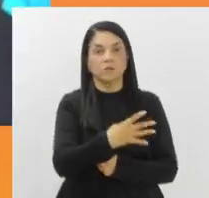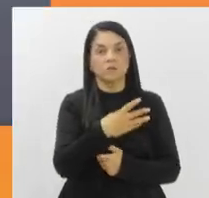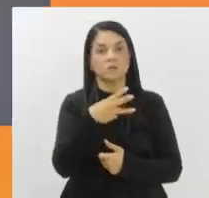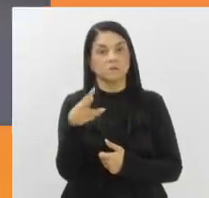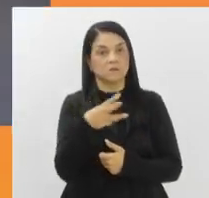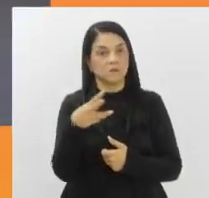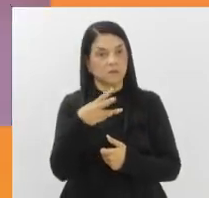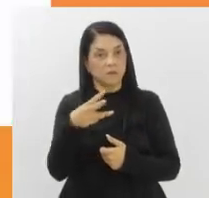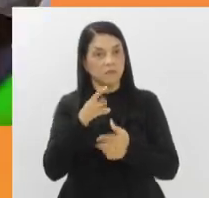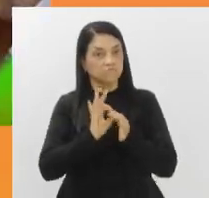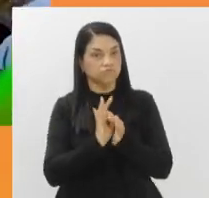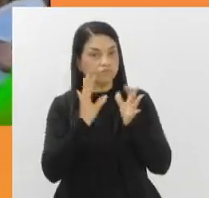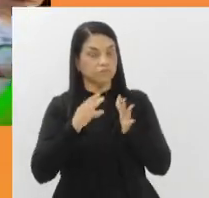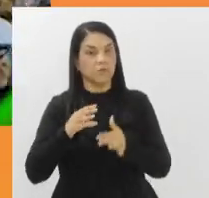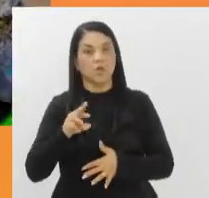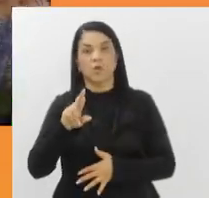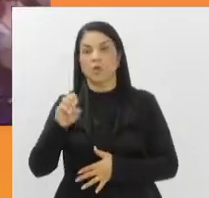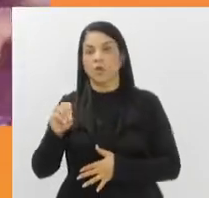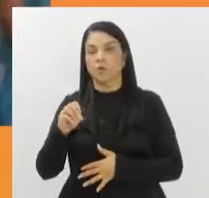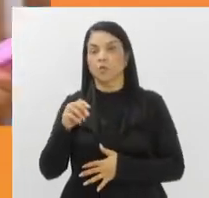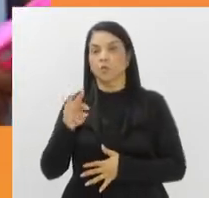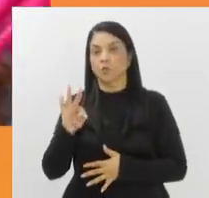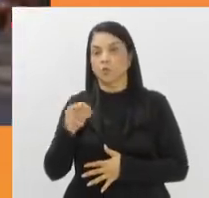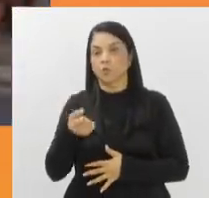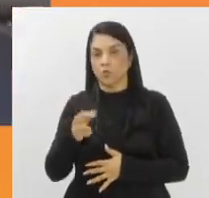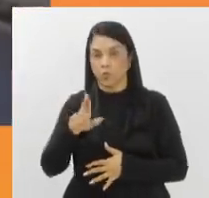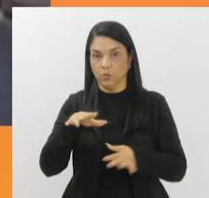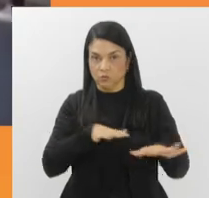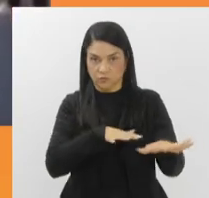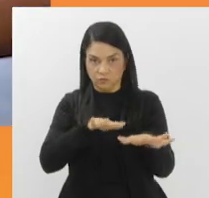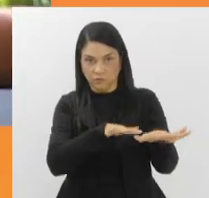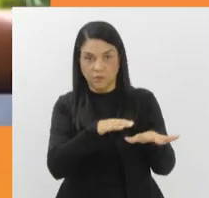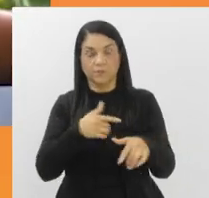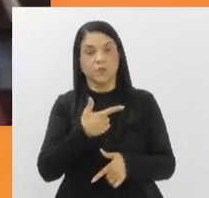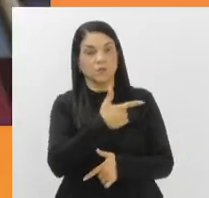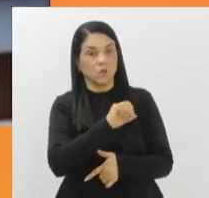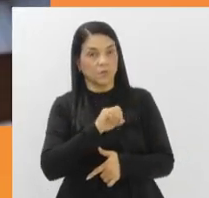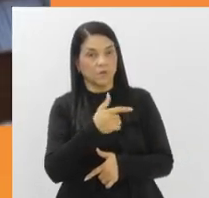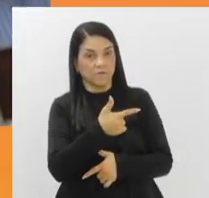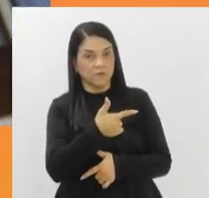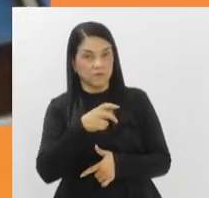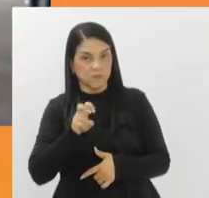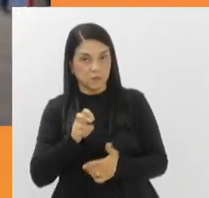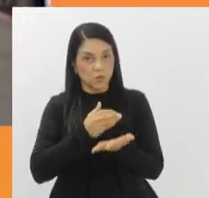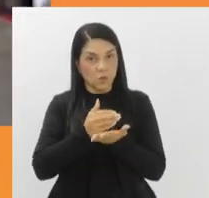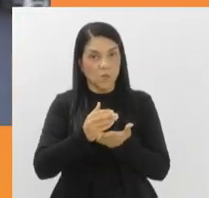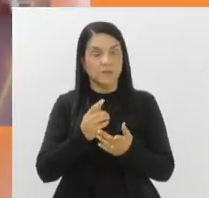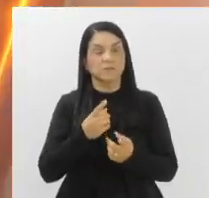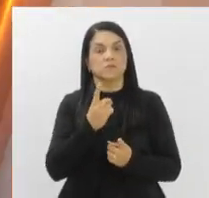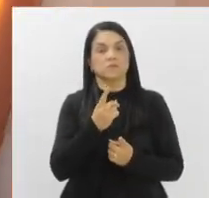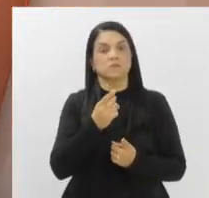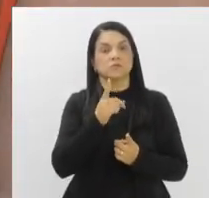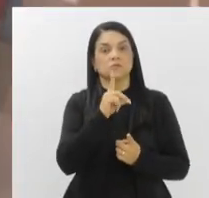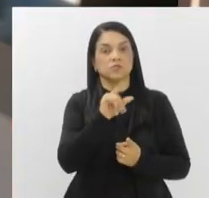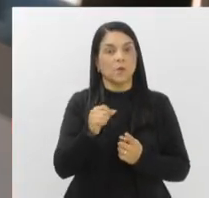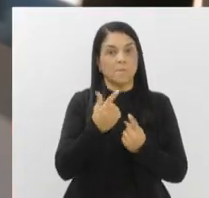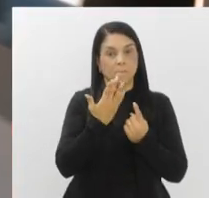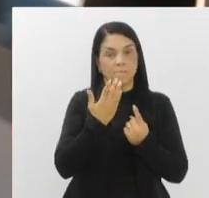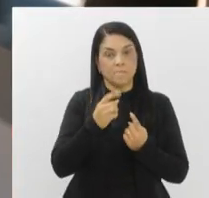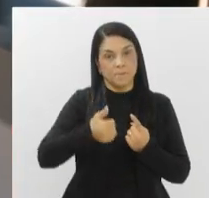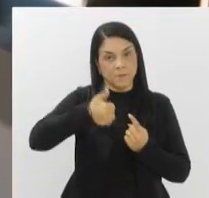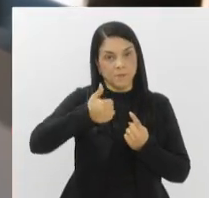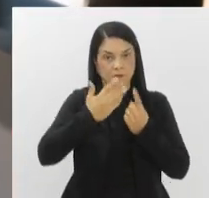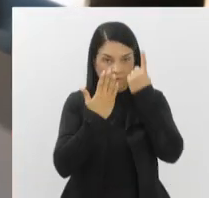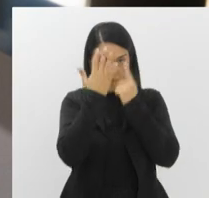autorizados pela RioTour. O Carnaval de Rua do Rio de Janeiro de 2025 tem previsão de início em 1º de fevereiro. O